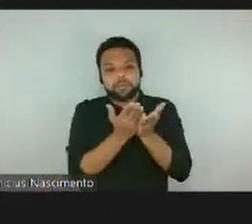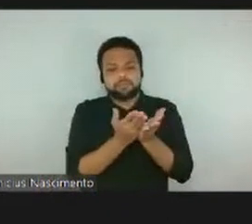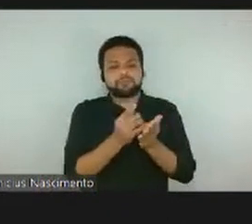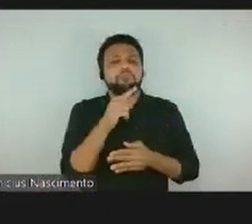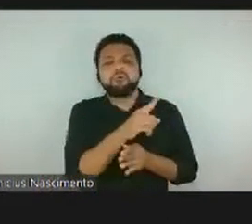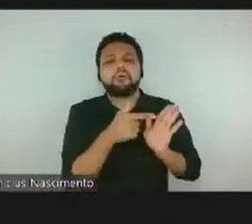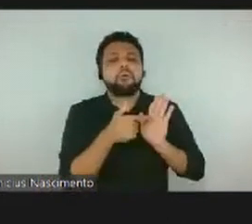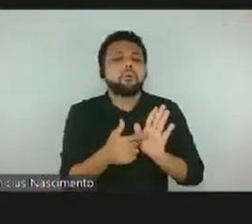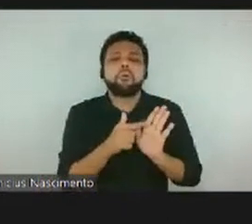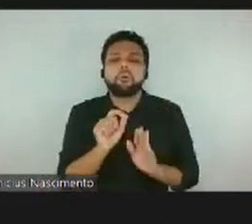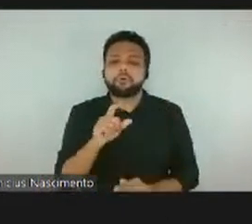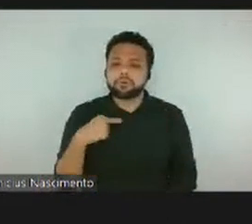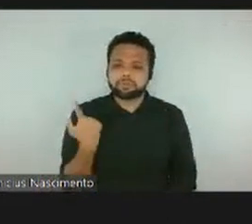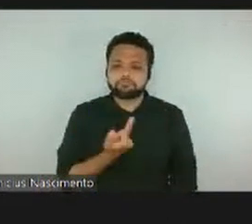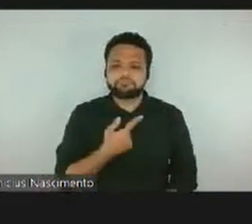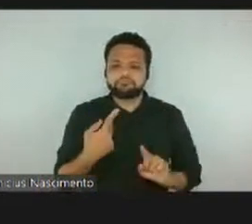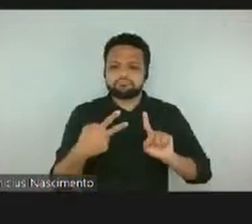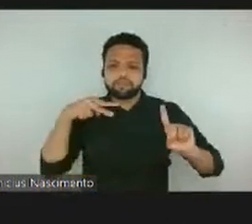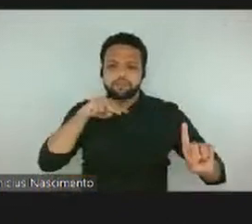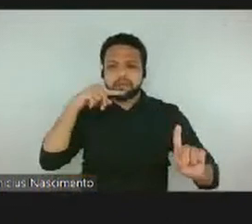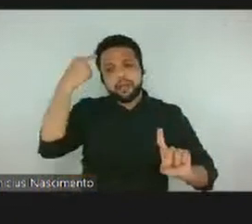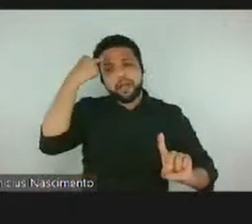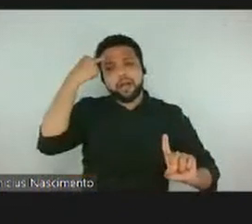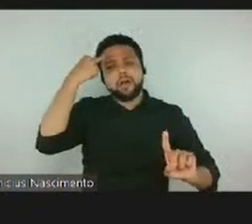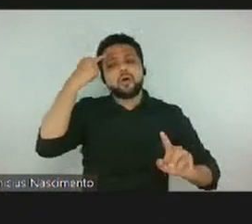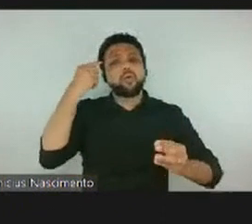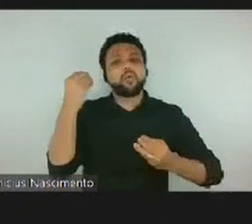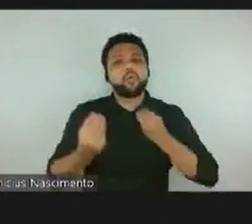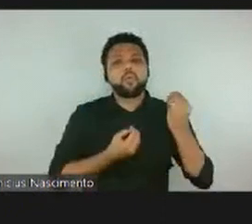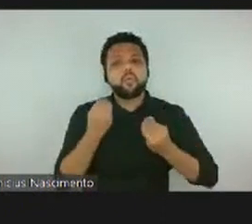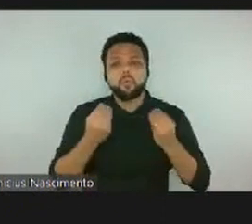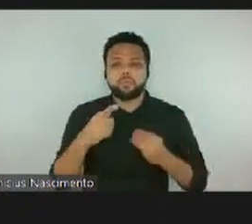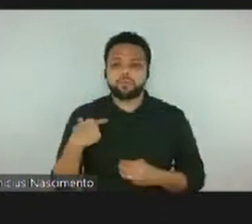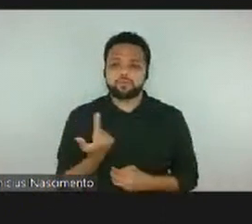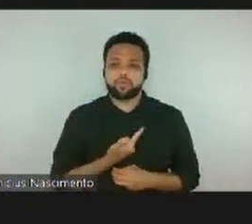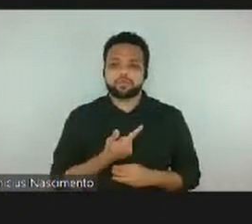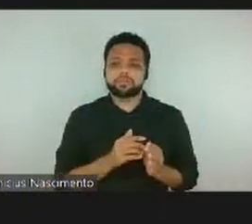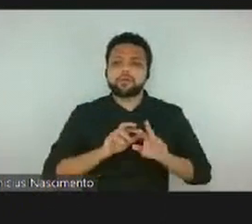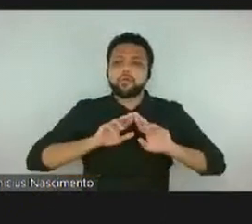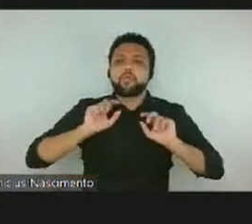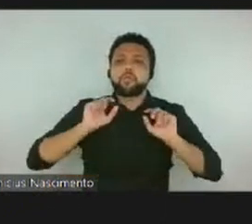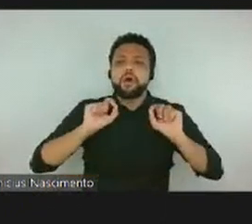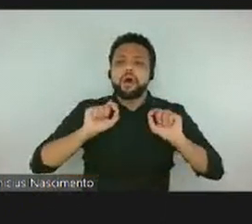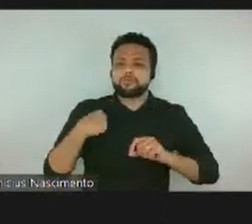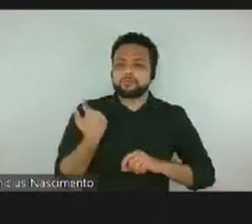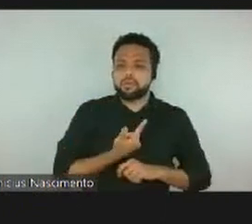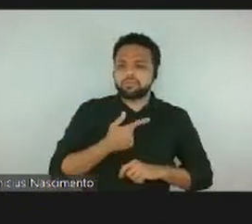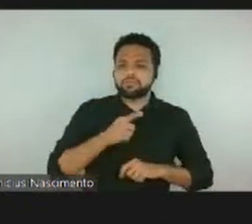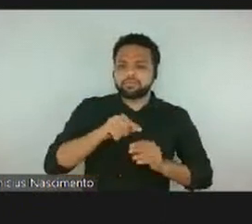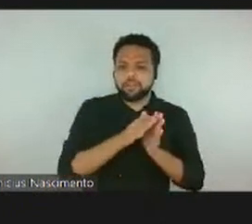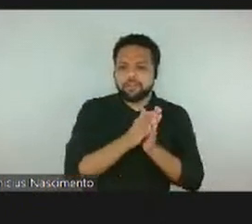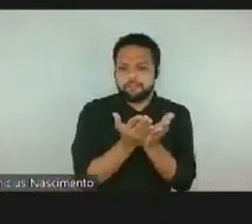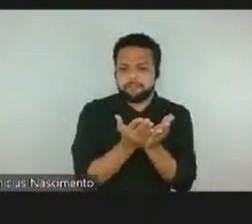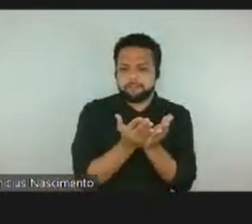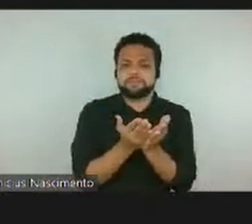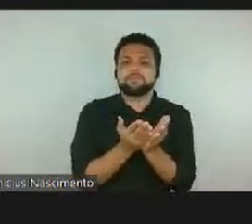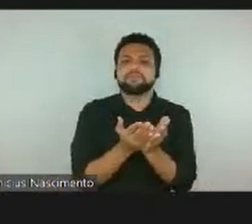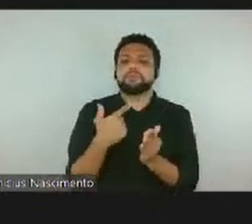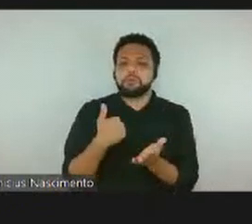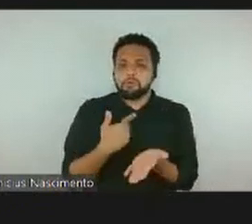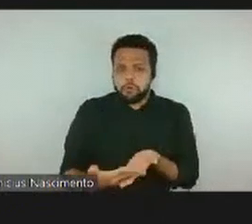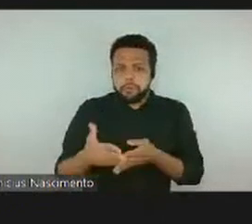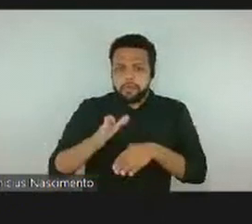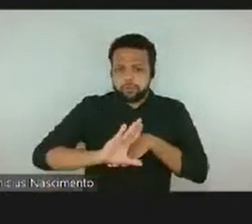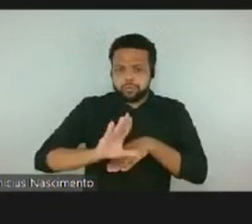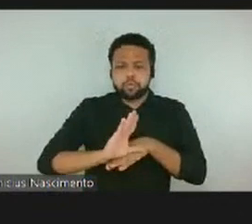essa perspectiva de pensar quais são os nossos livros, quais são os livros de vida. Eu começo o curso pedindo para que